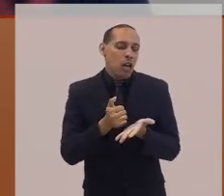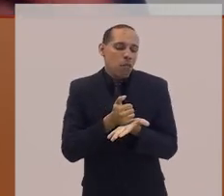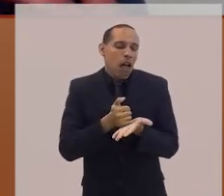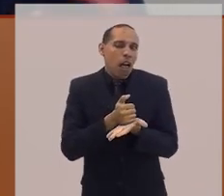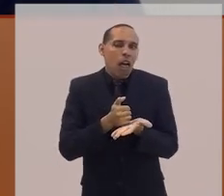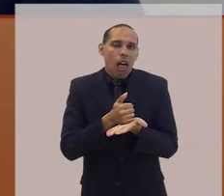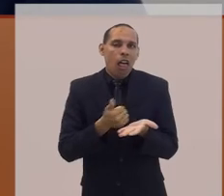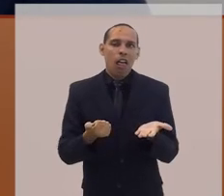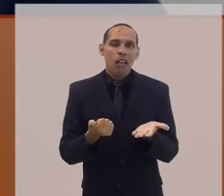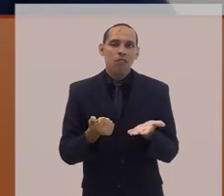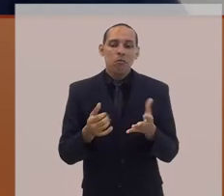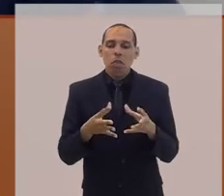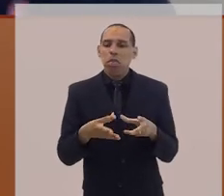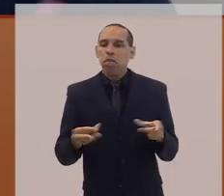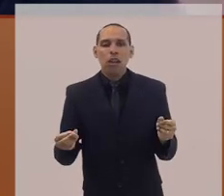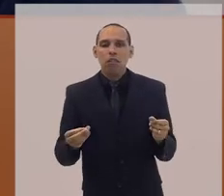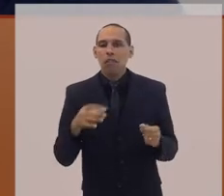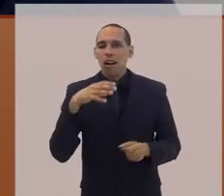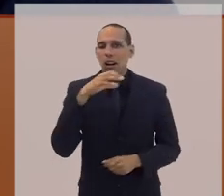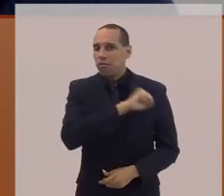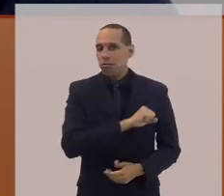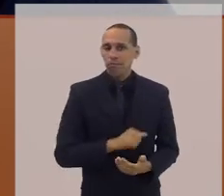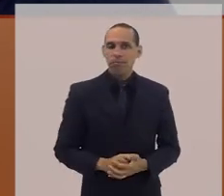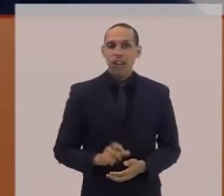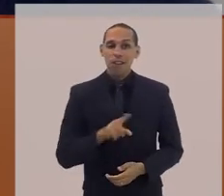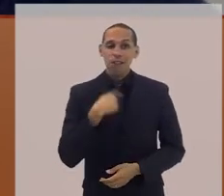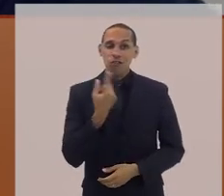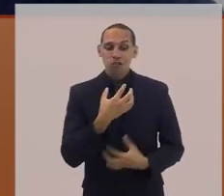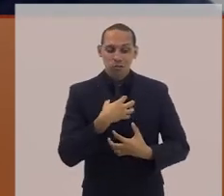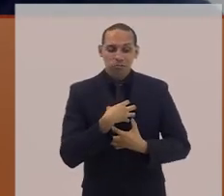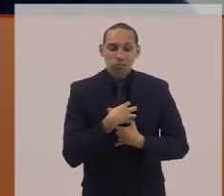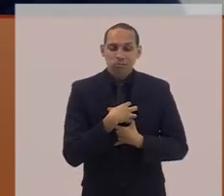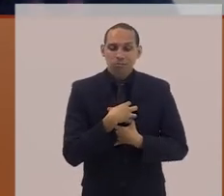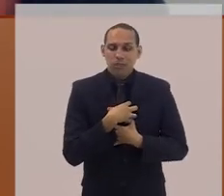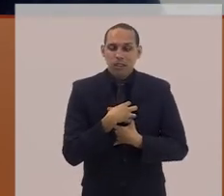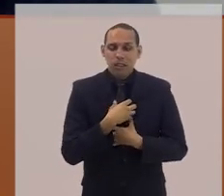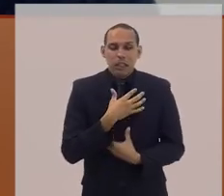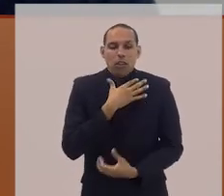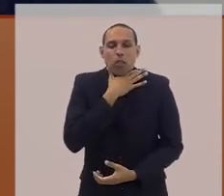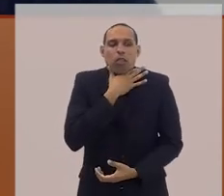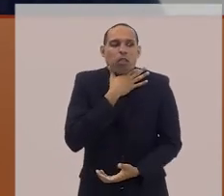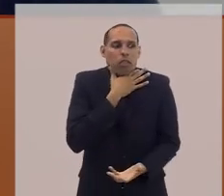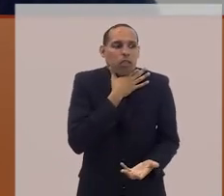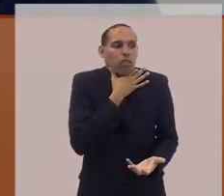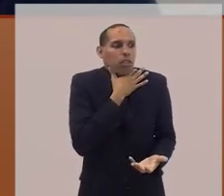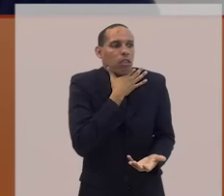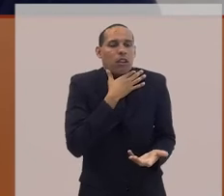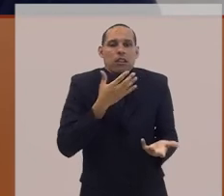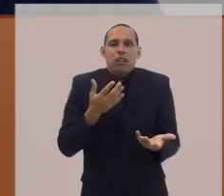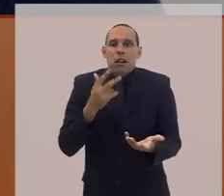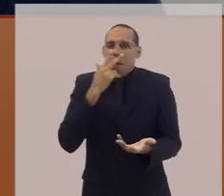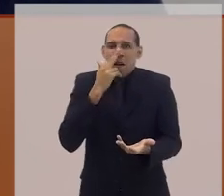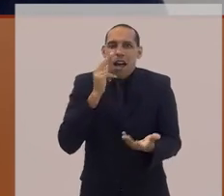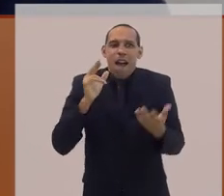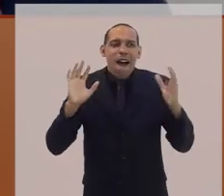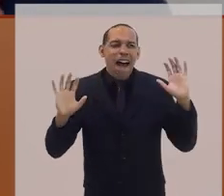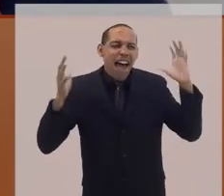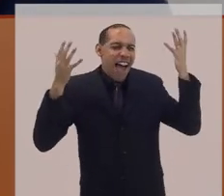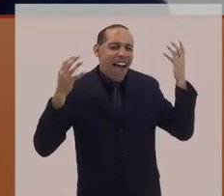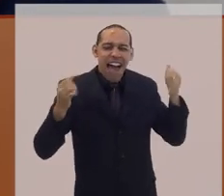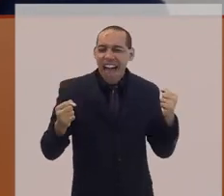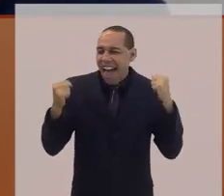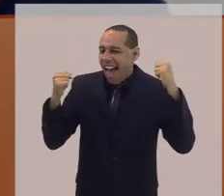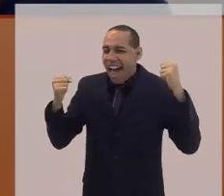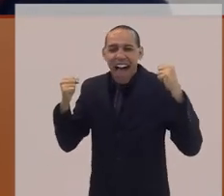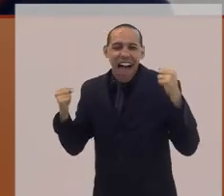se sente tão sufocado, mesmo no meio de uma festa, de uma mesa do bar. Porque, como diz o crioulo